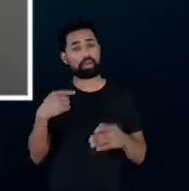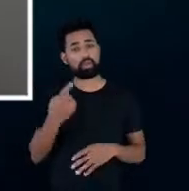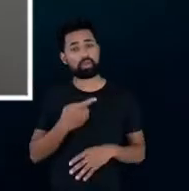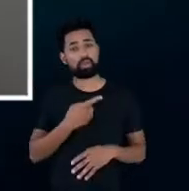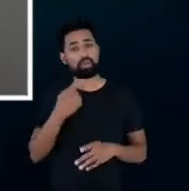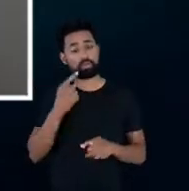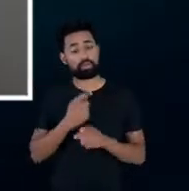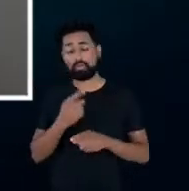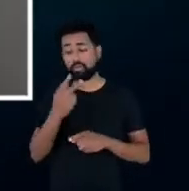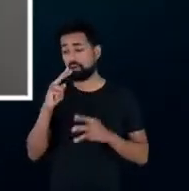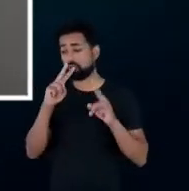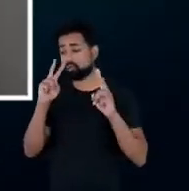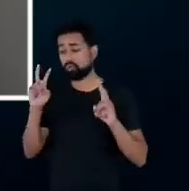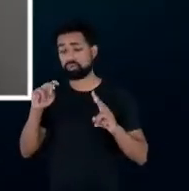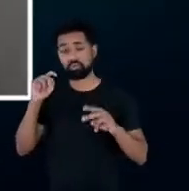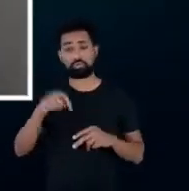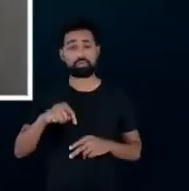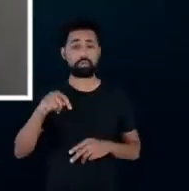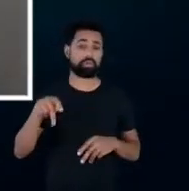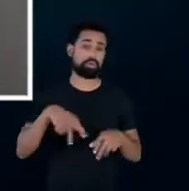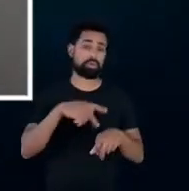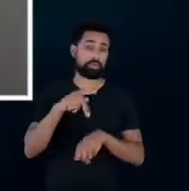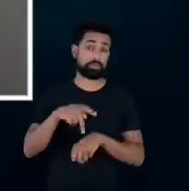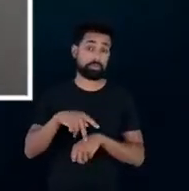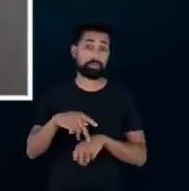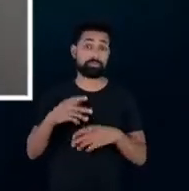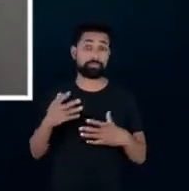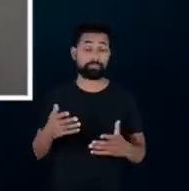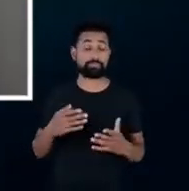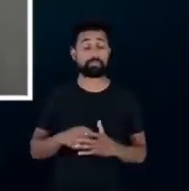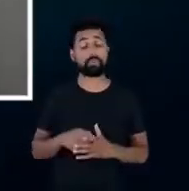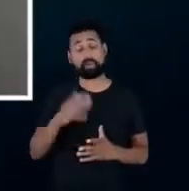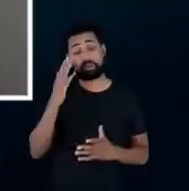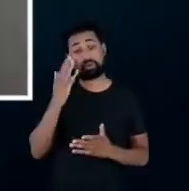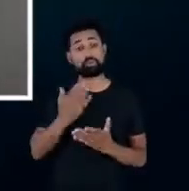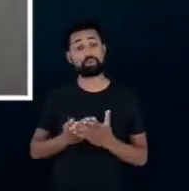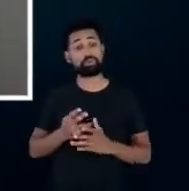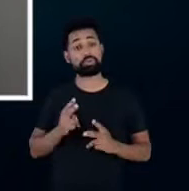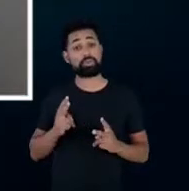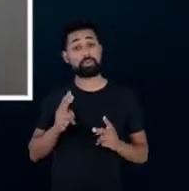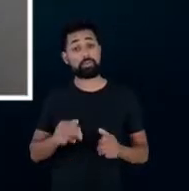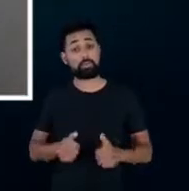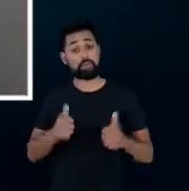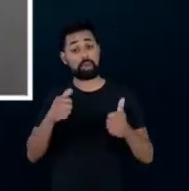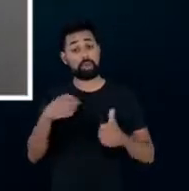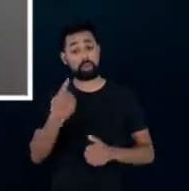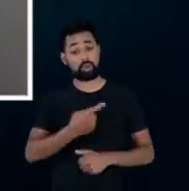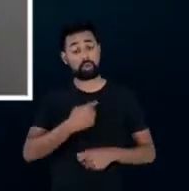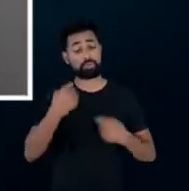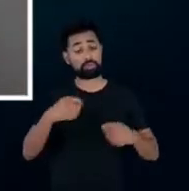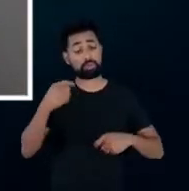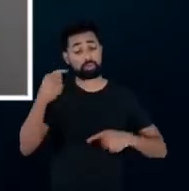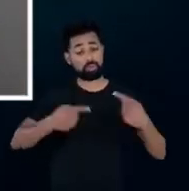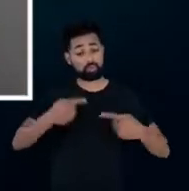eficiência energética no país e eu acredito que cada vez mais a gente tem que falar sobre isso falar sobre eficiência